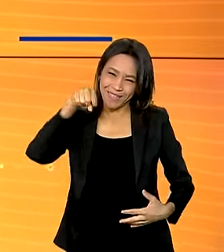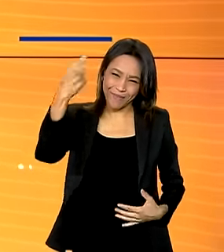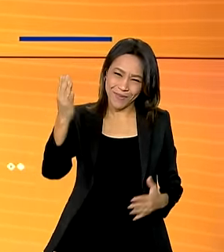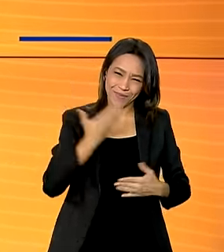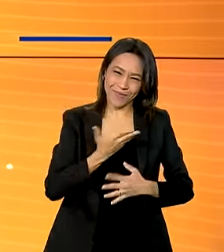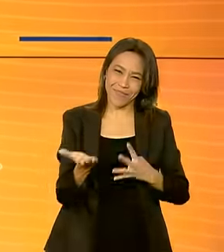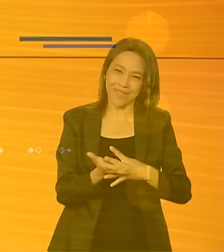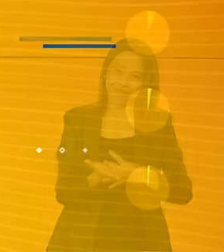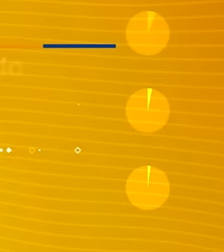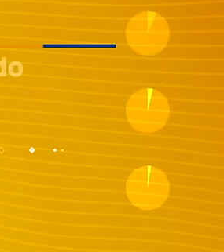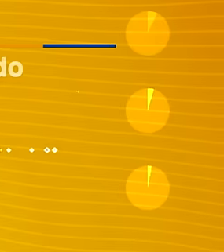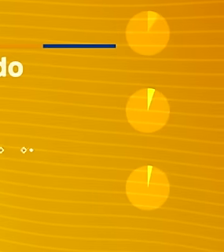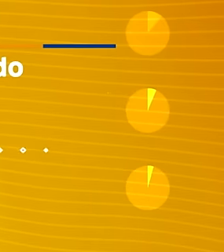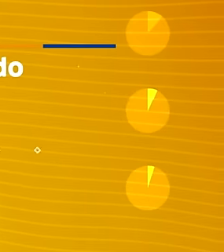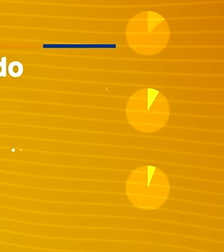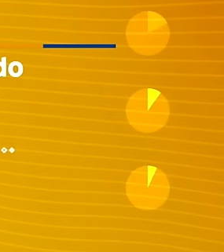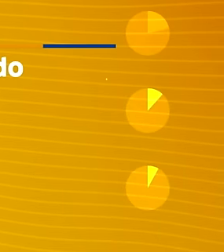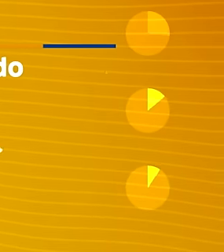intervalo.